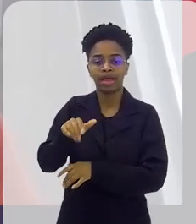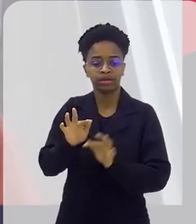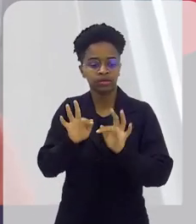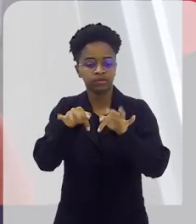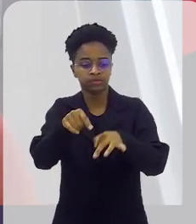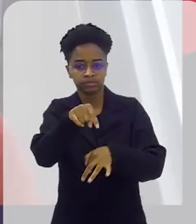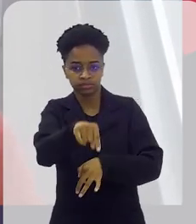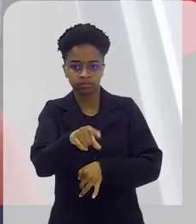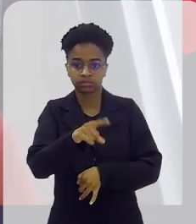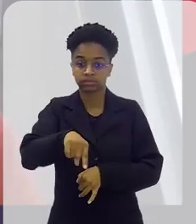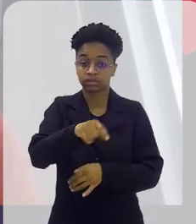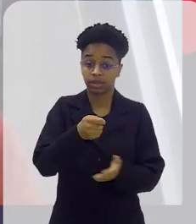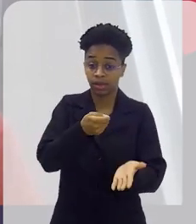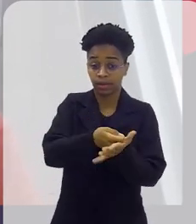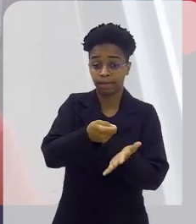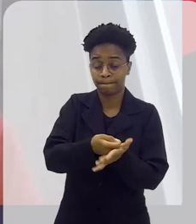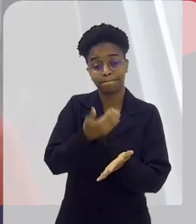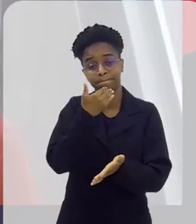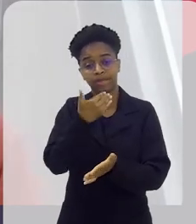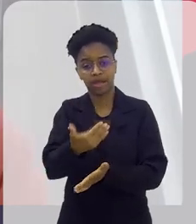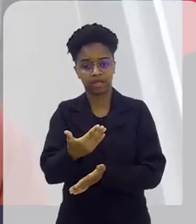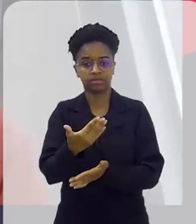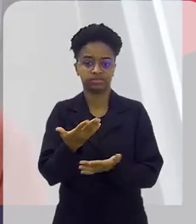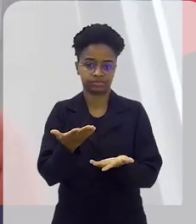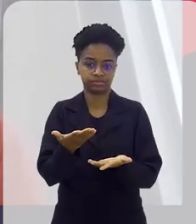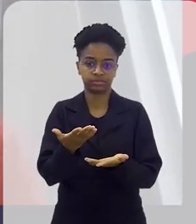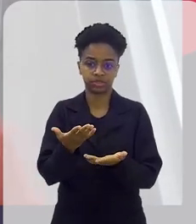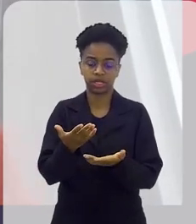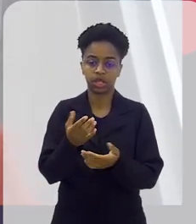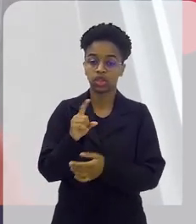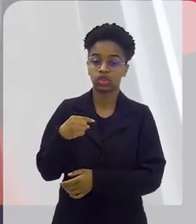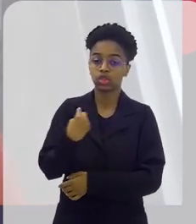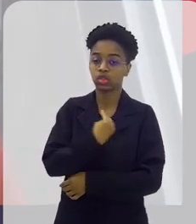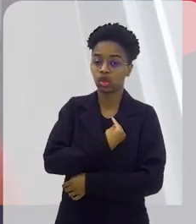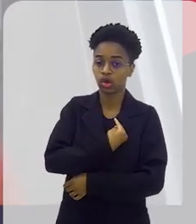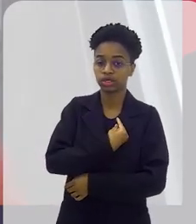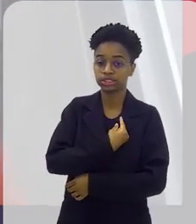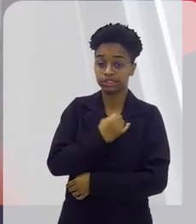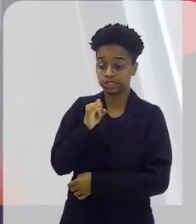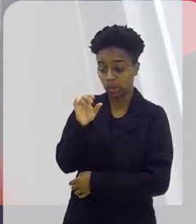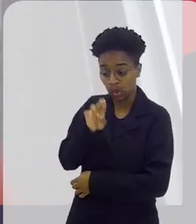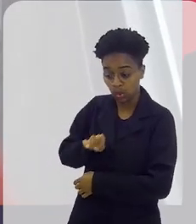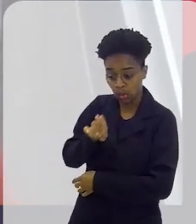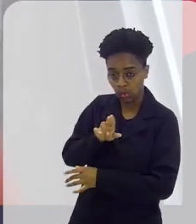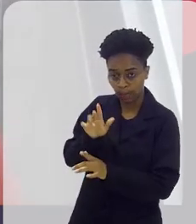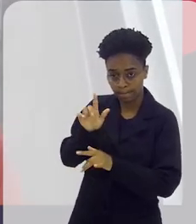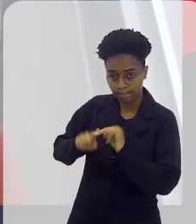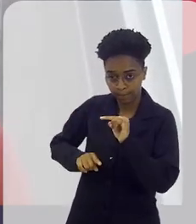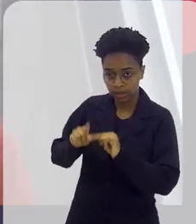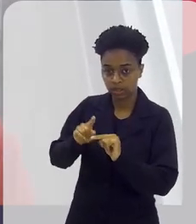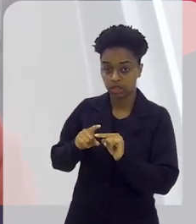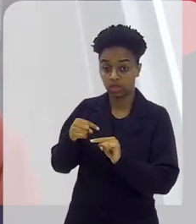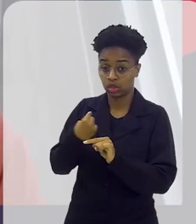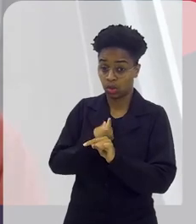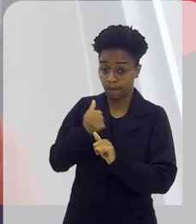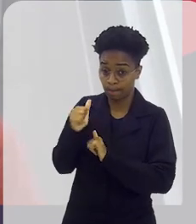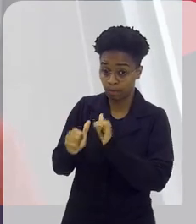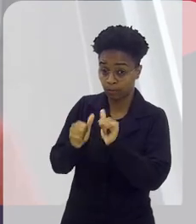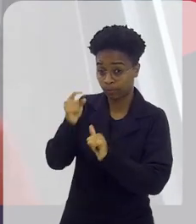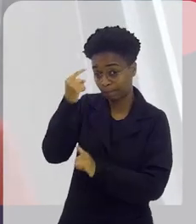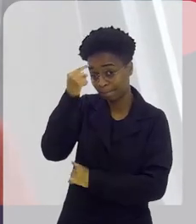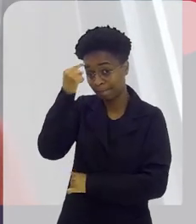consumidor. É a exigência que o mercado leva para a indústria. Então, nós, como consumidores, estamos